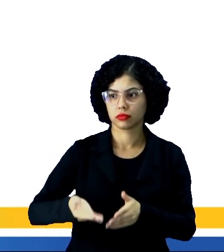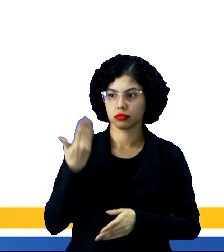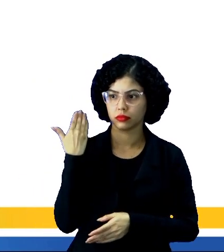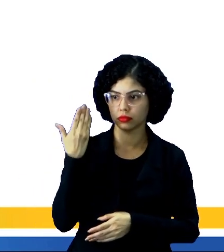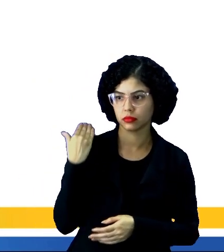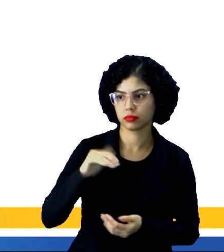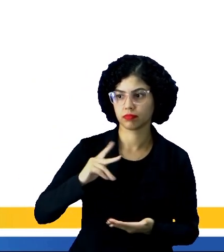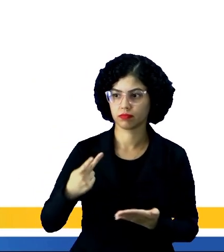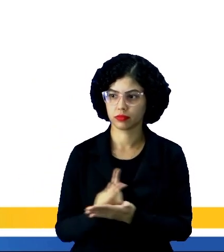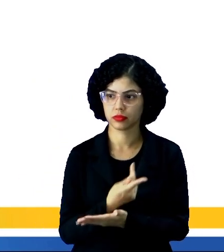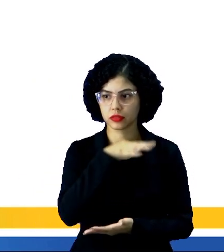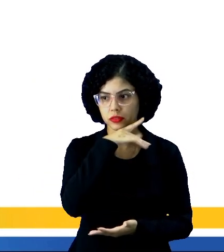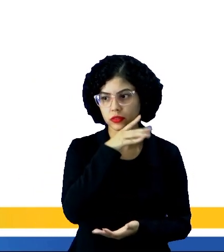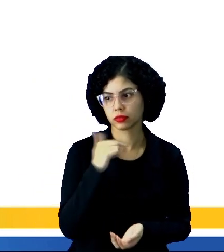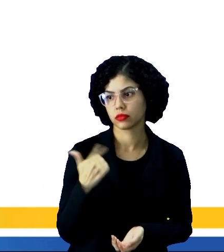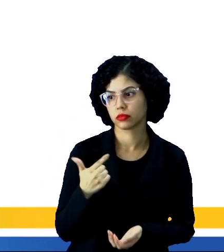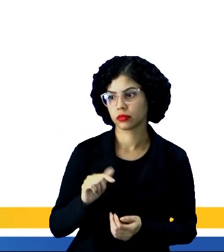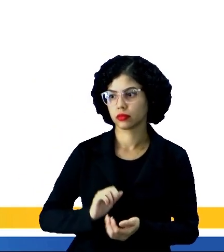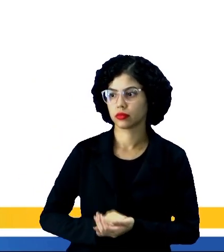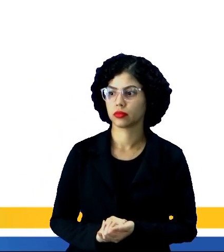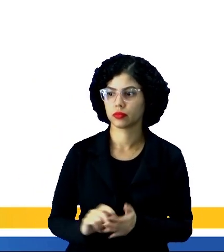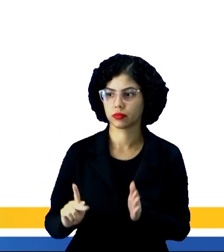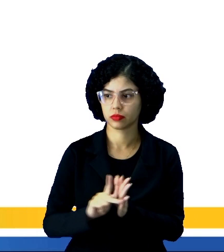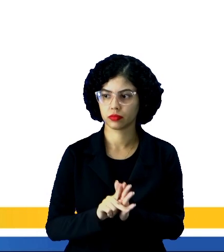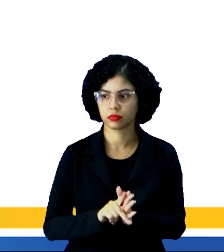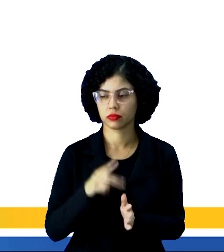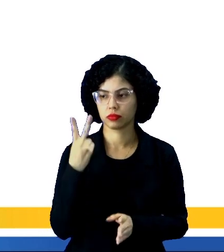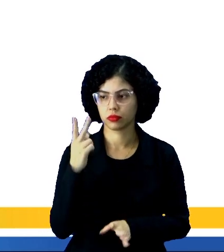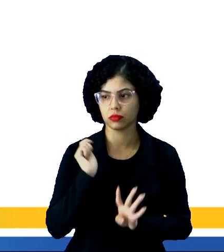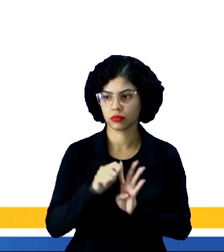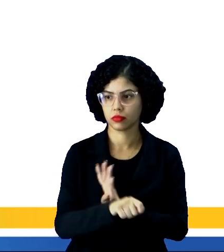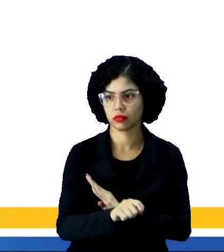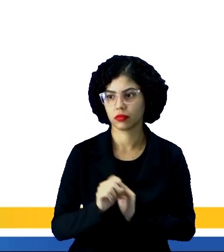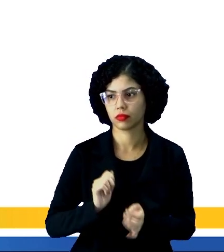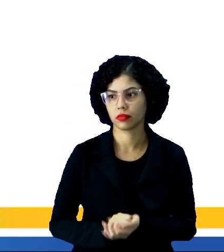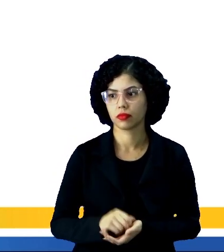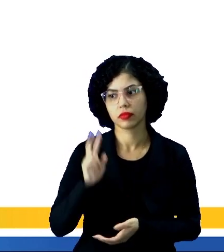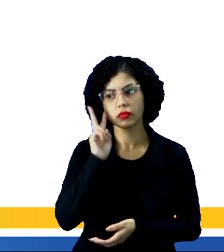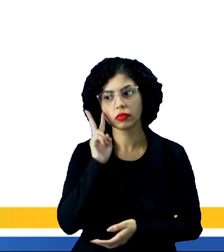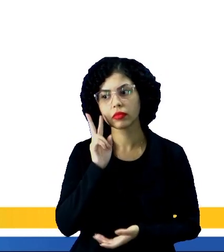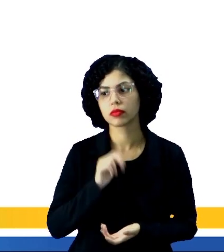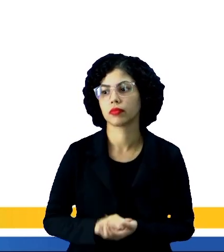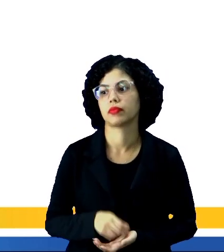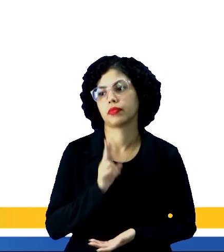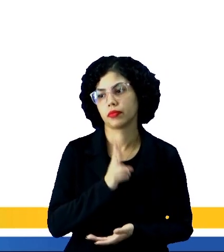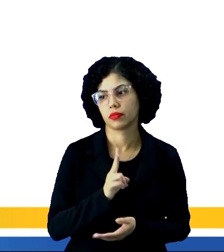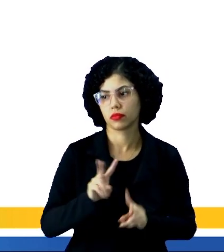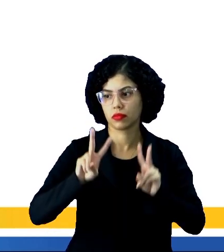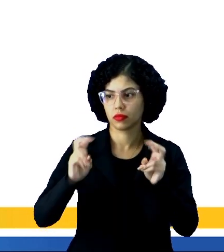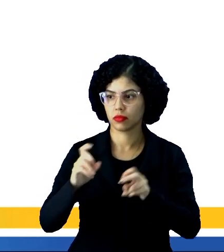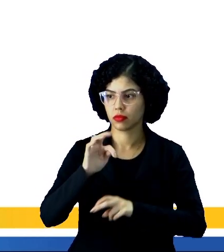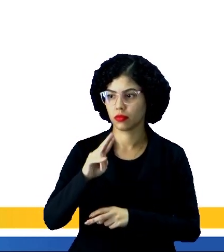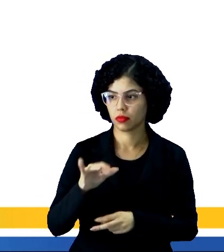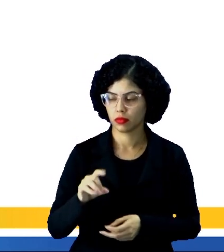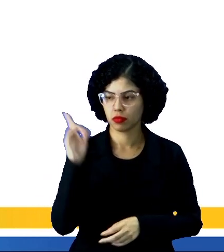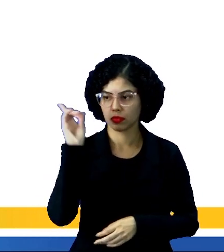temporadas irregulares e não joga uma partida oficial há dois meses. Na segunda-feira, mesmo que o titular da lateral